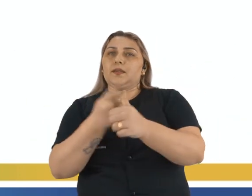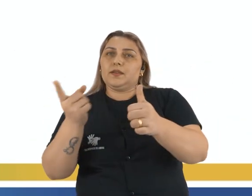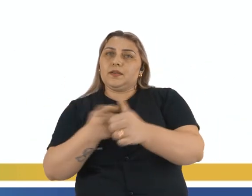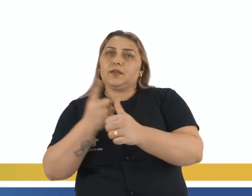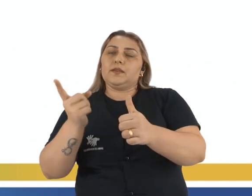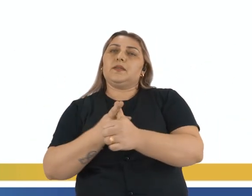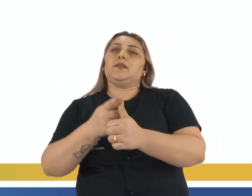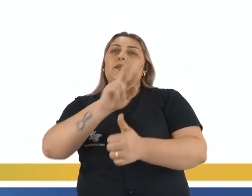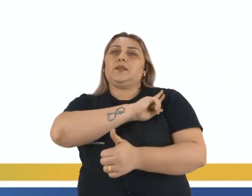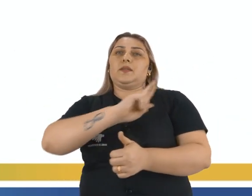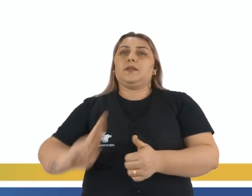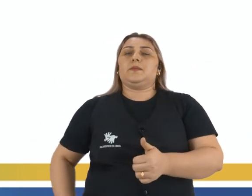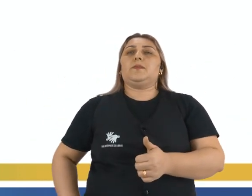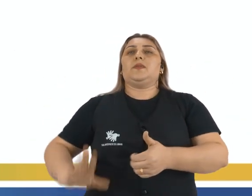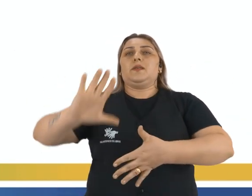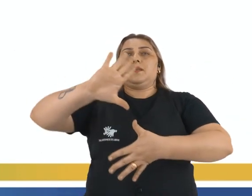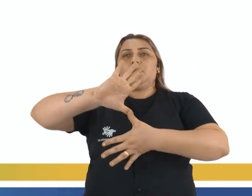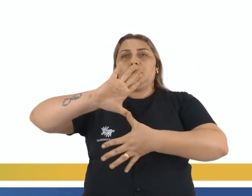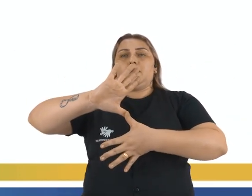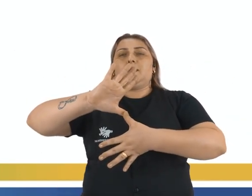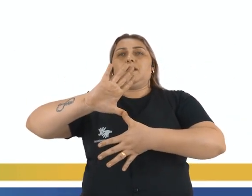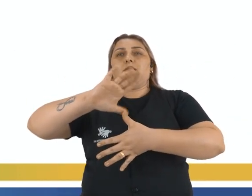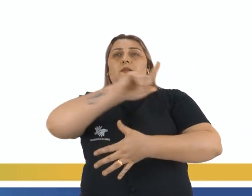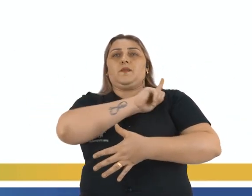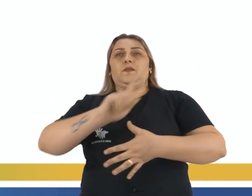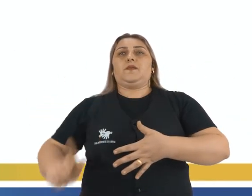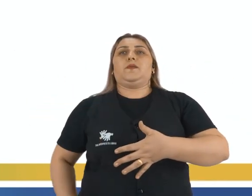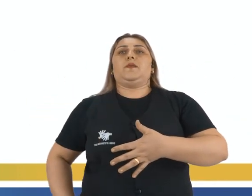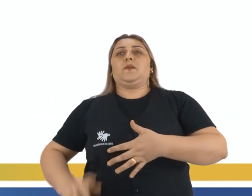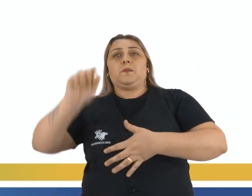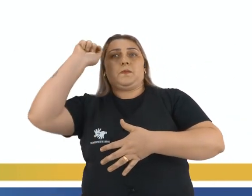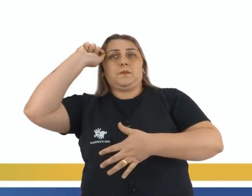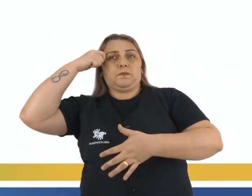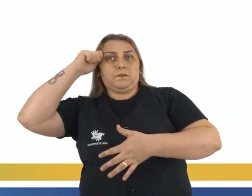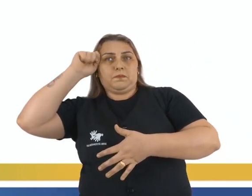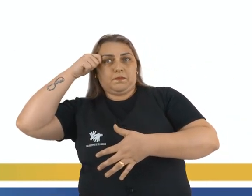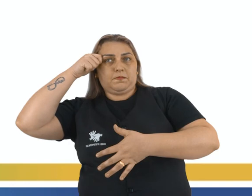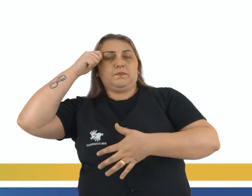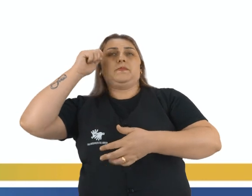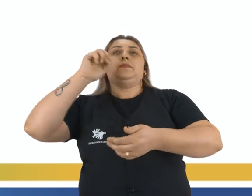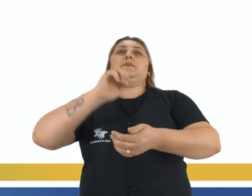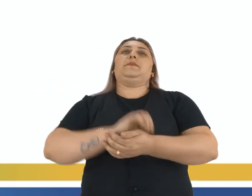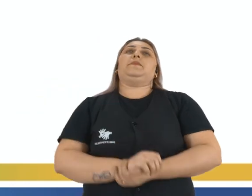a ser governada por um descendente africano. Olha que bacana.